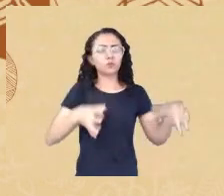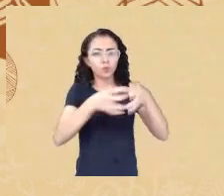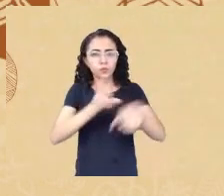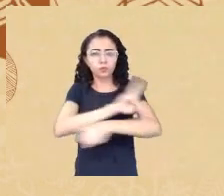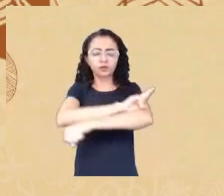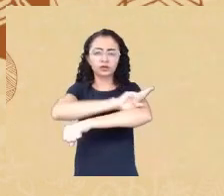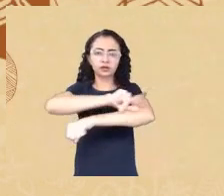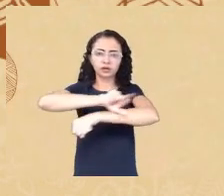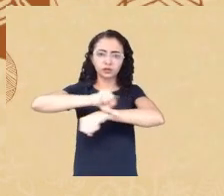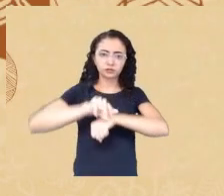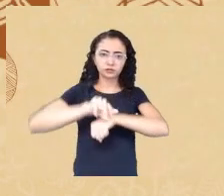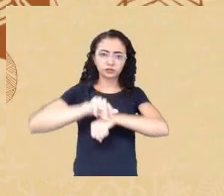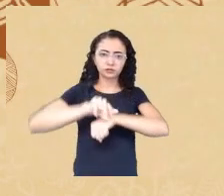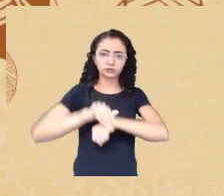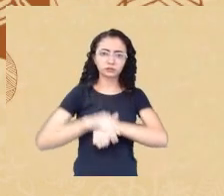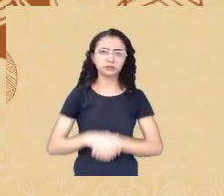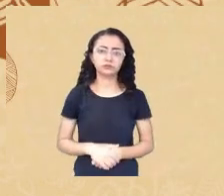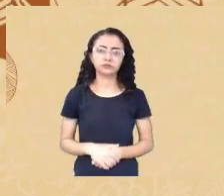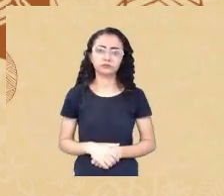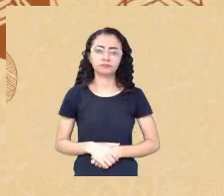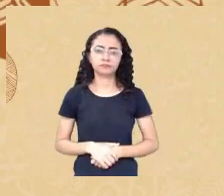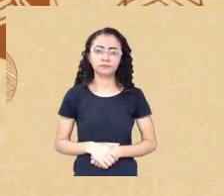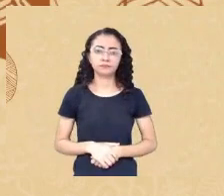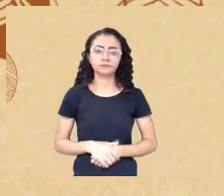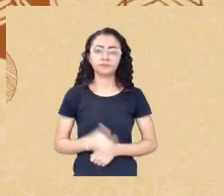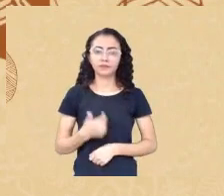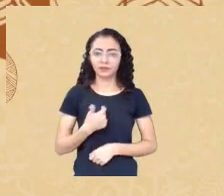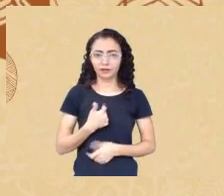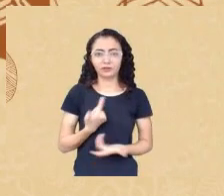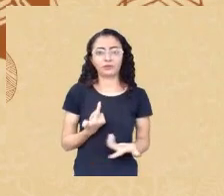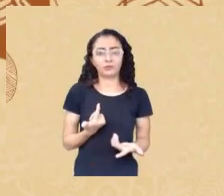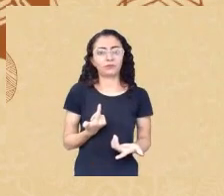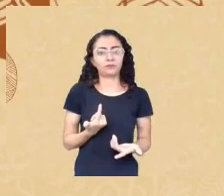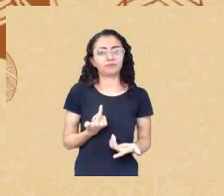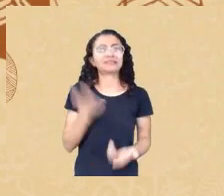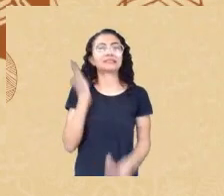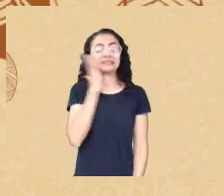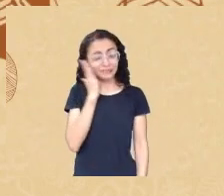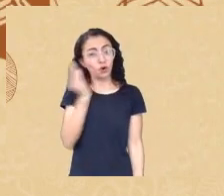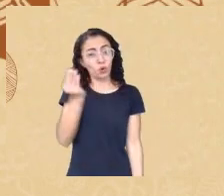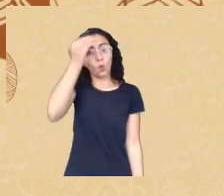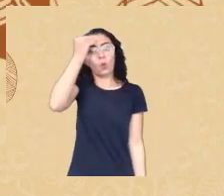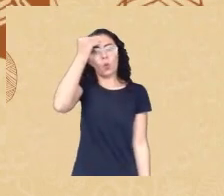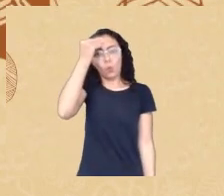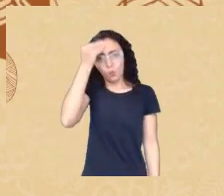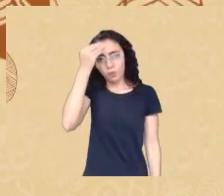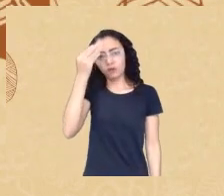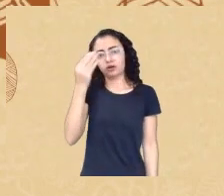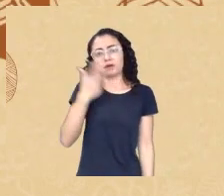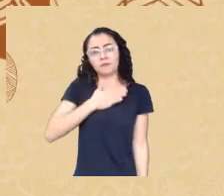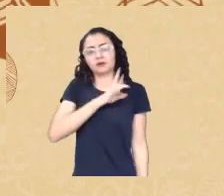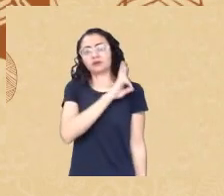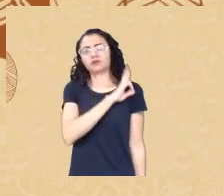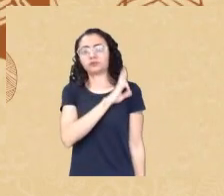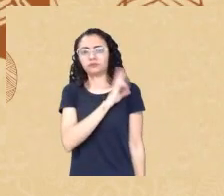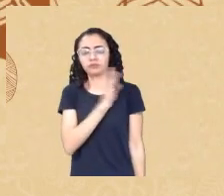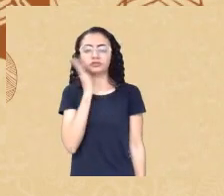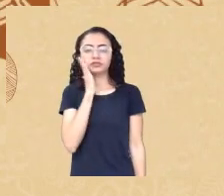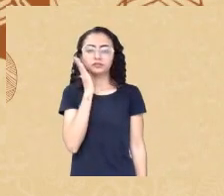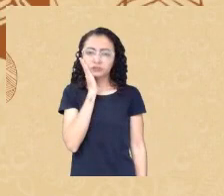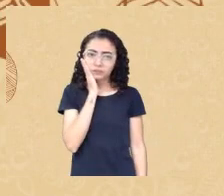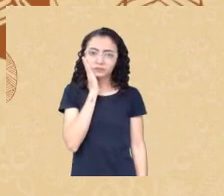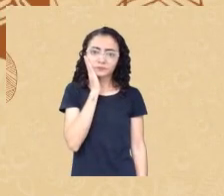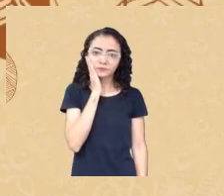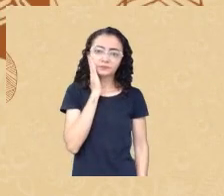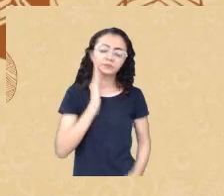reconheço Léo como meia culpa digamos assim também a minha responsabilidade nós nos nossos trabalhos nós nunca colocamos estratificados por